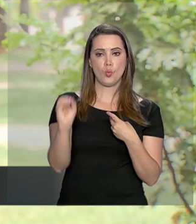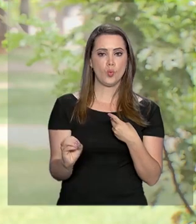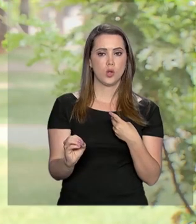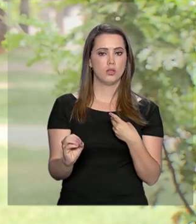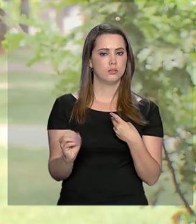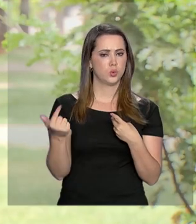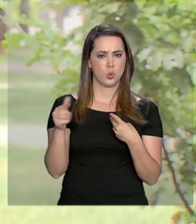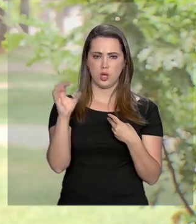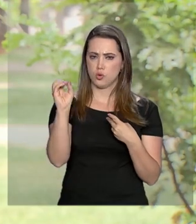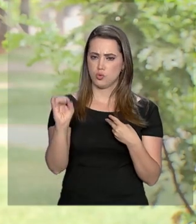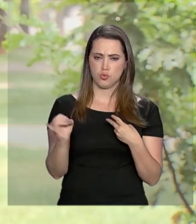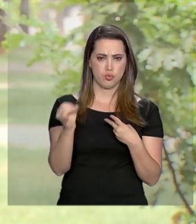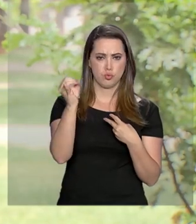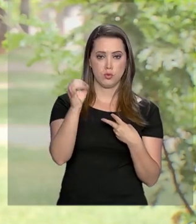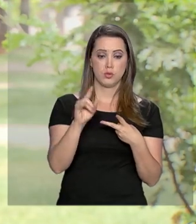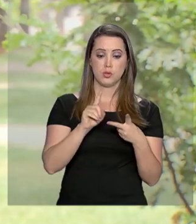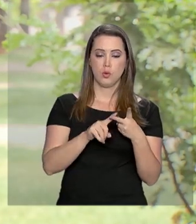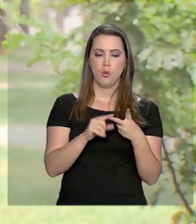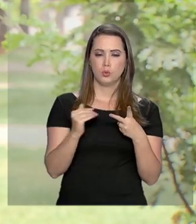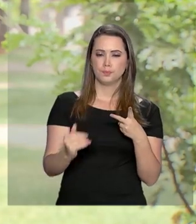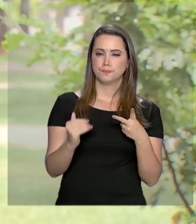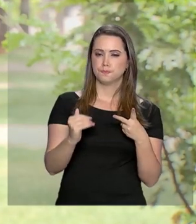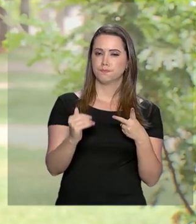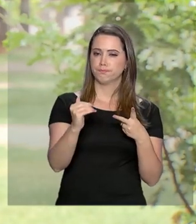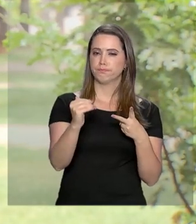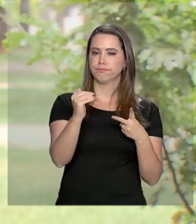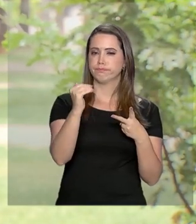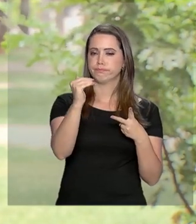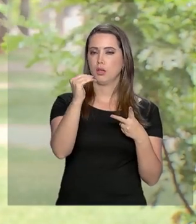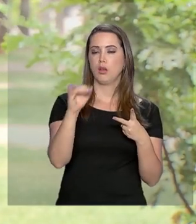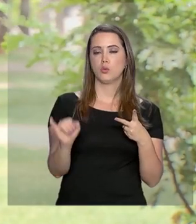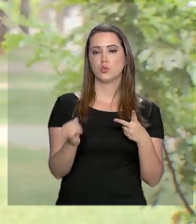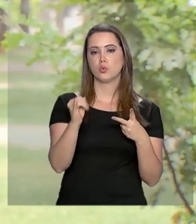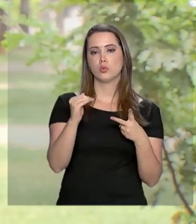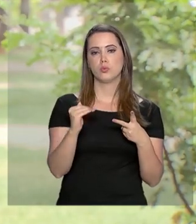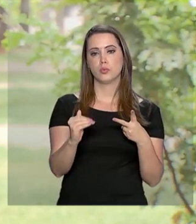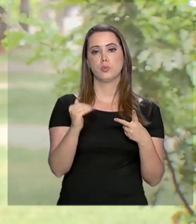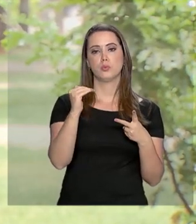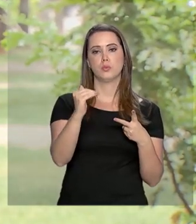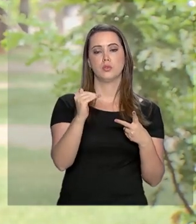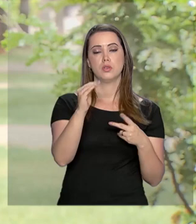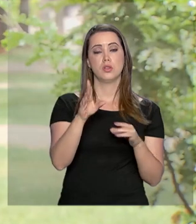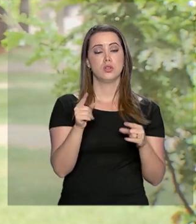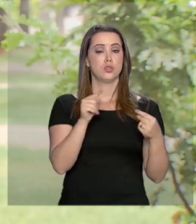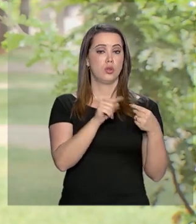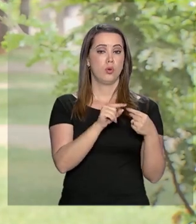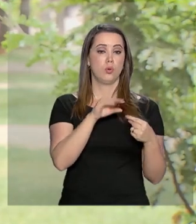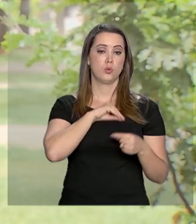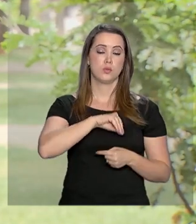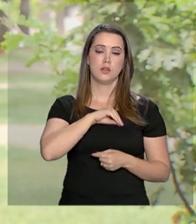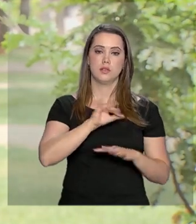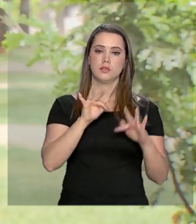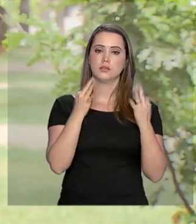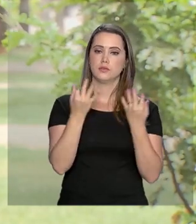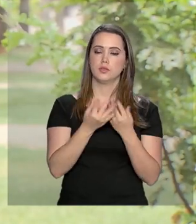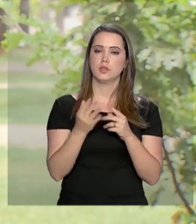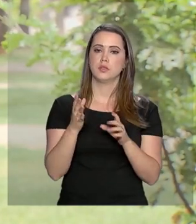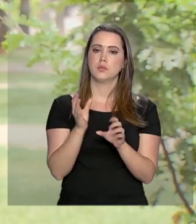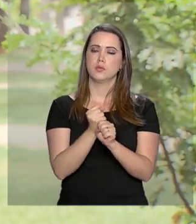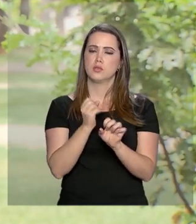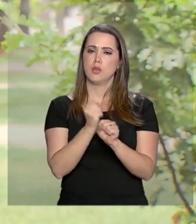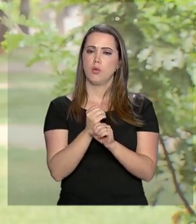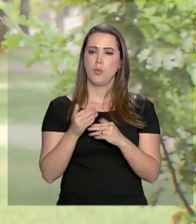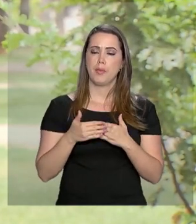e outra com uma escala de financiamento, tudo de acordo com a renda familiar do candidato. O saldo devedor